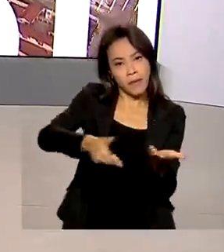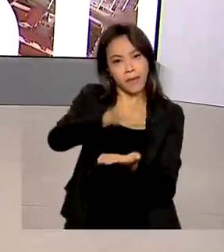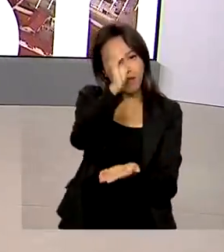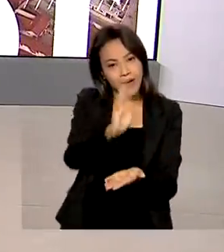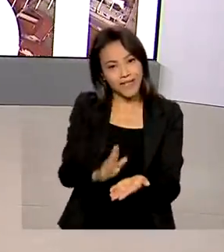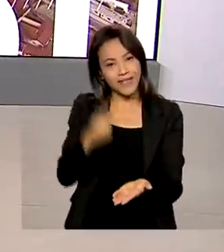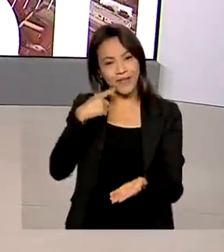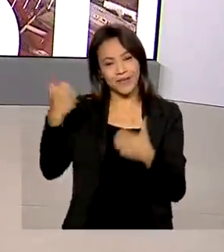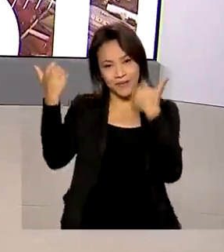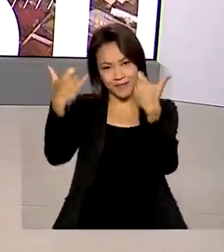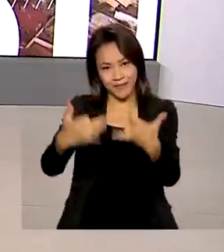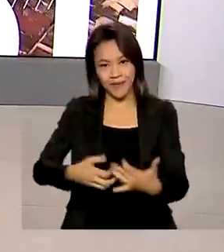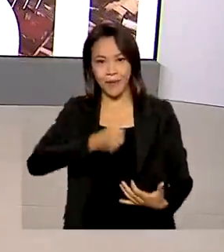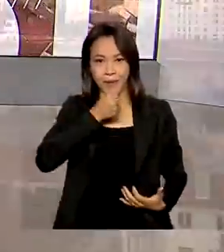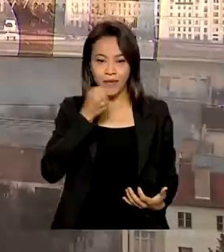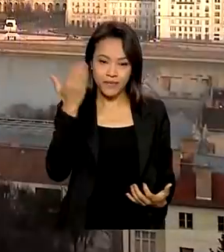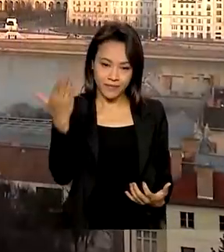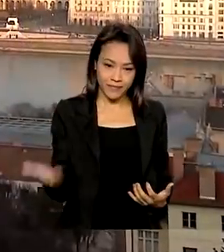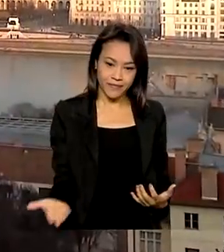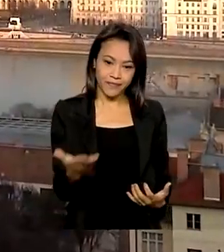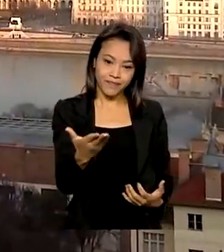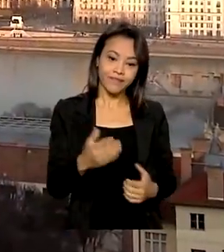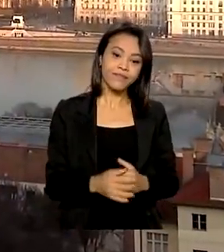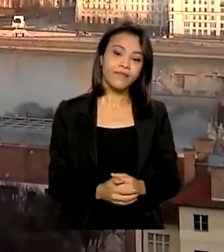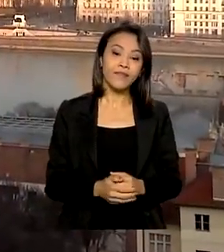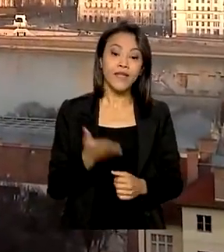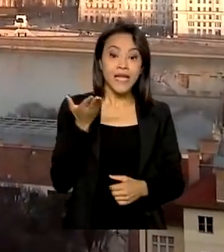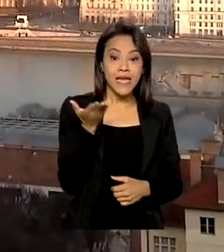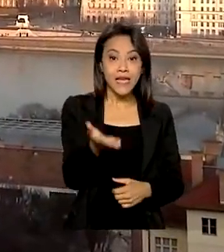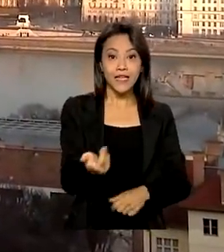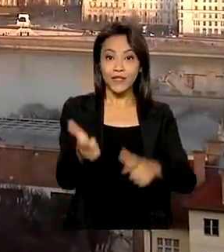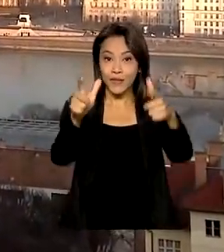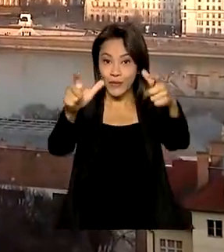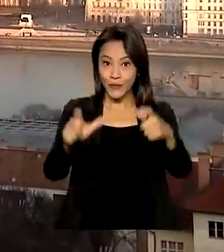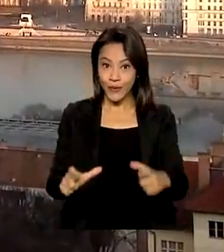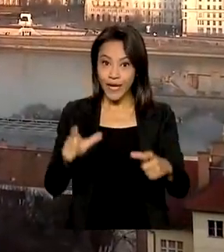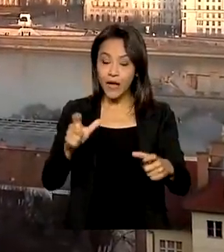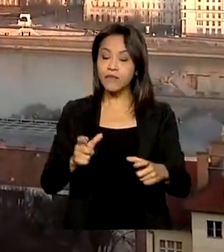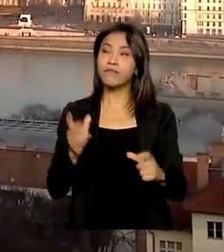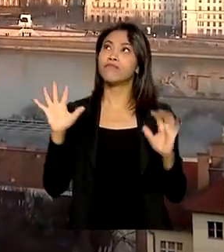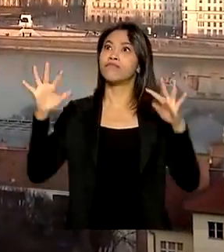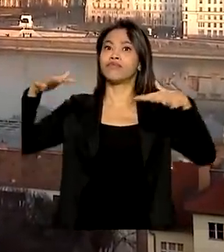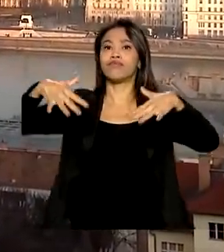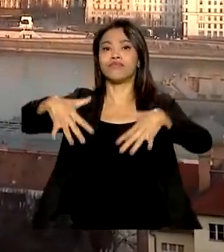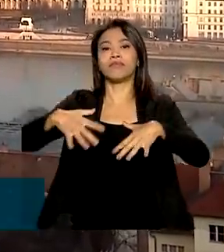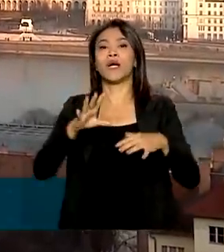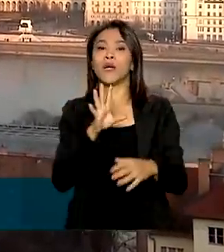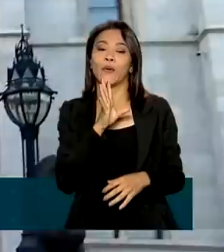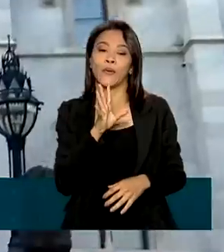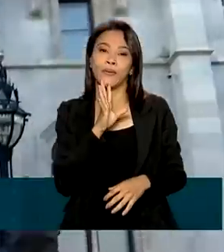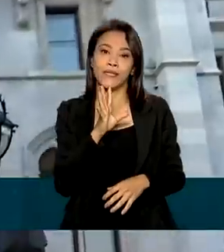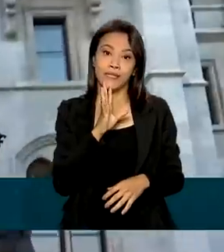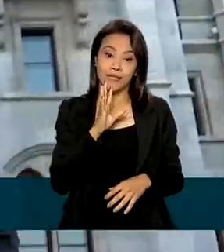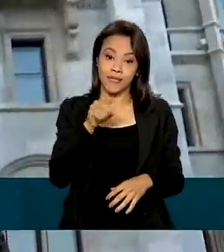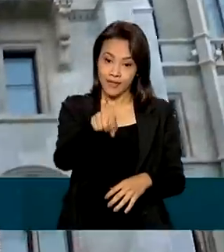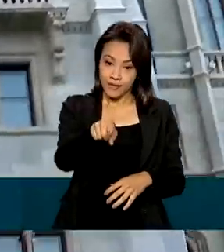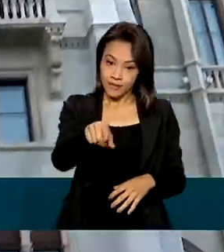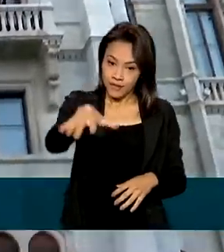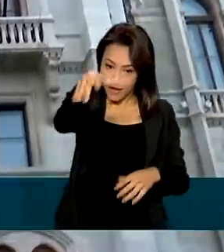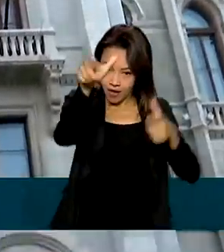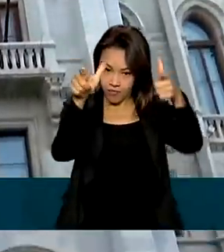especial de Dimas Soldi. Este é um dos lugares mais conhecidos de Budapeste. É o